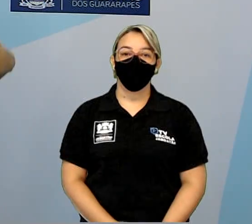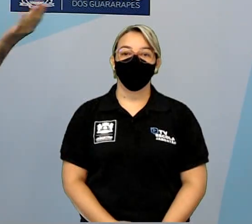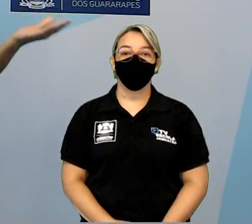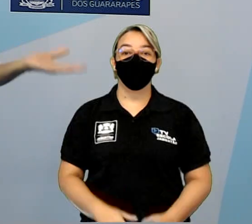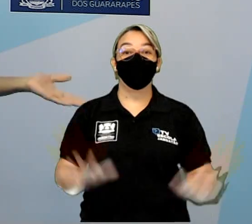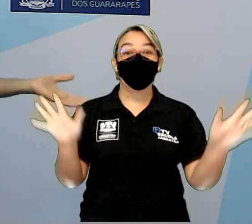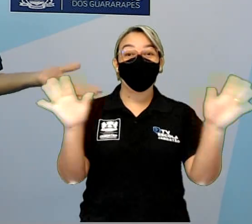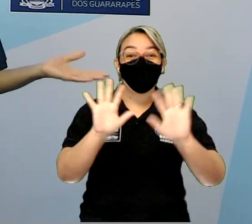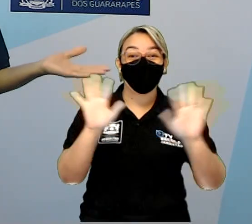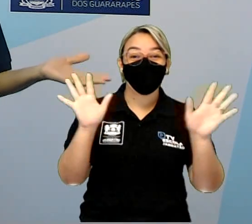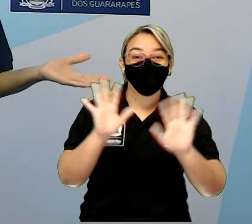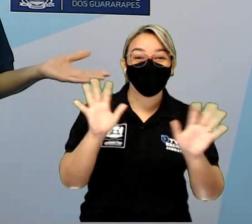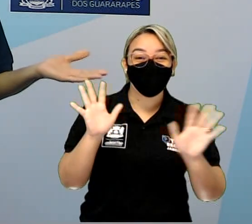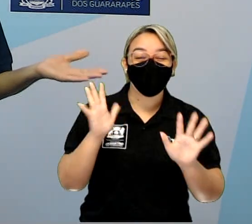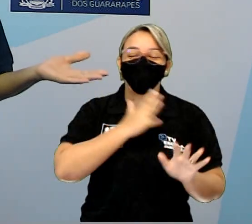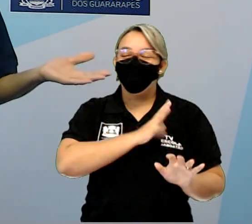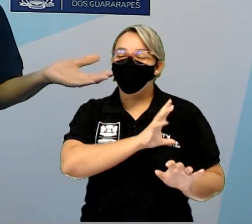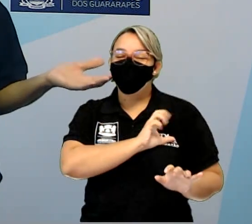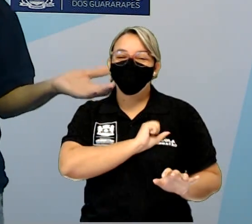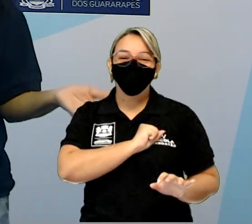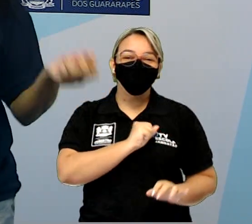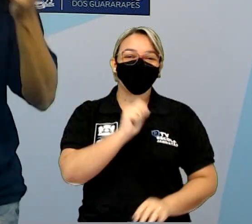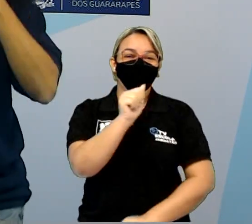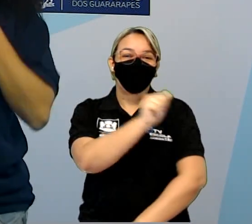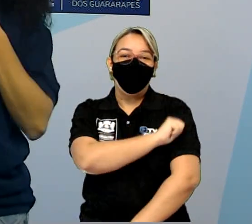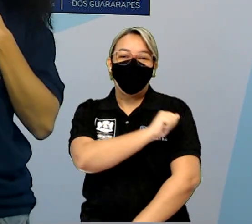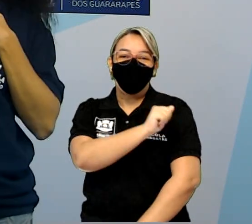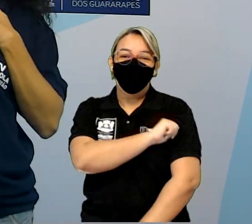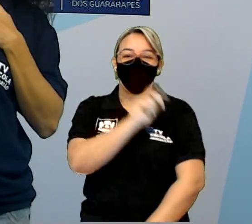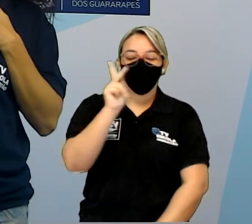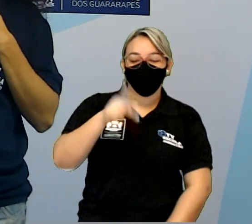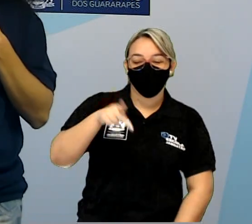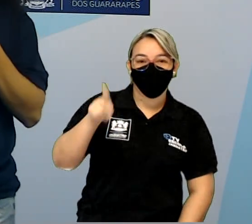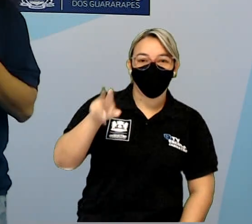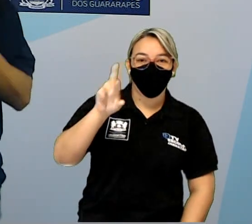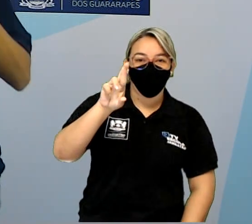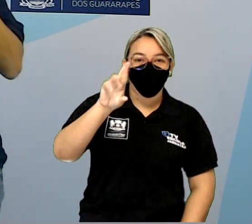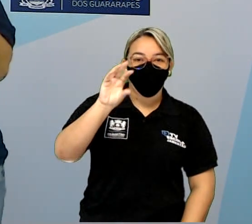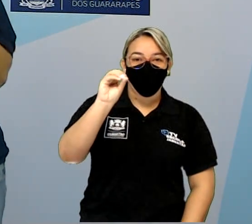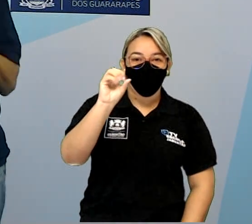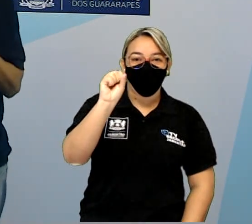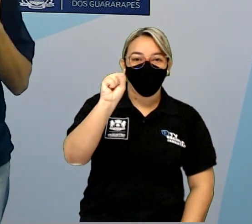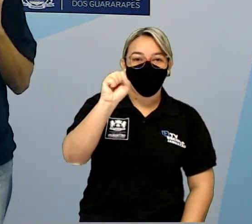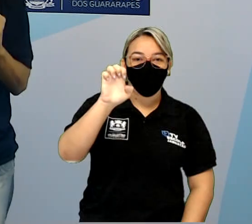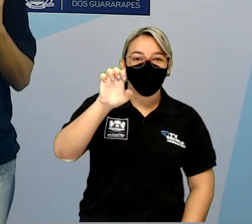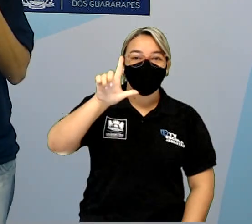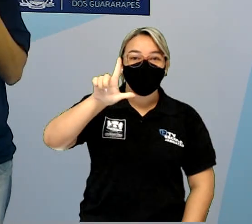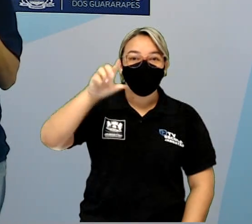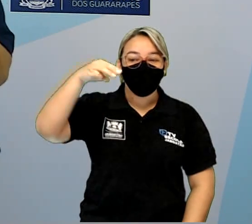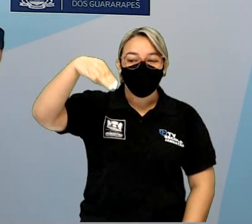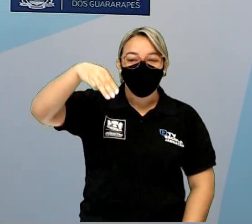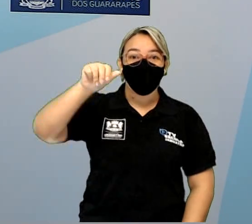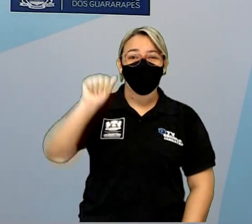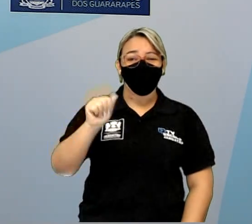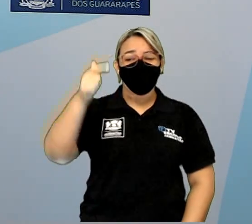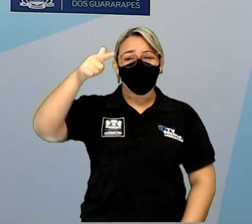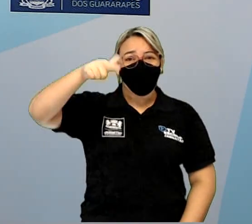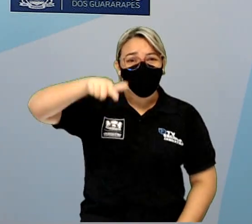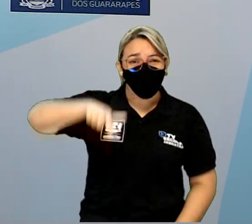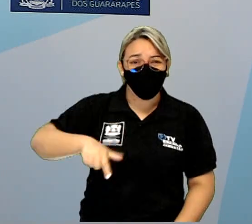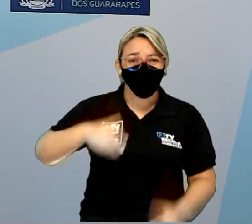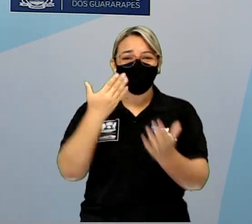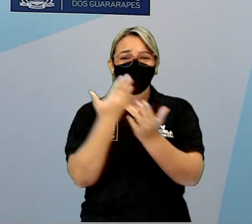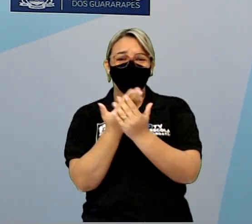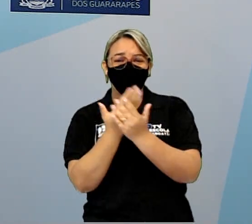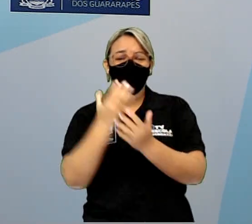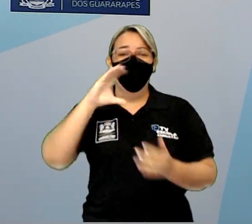Olá, queridos estudantes! Professora Roselma aqui para mais uma aula massa de